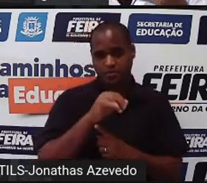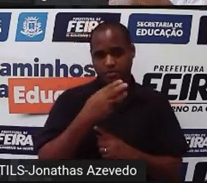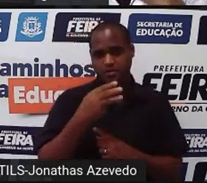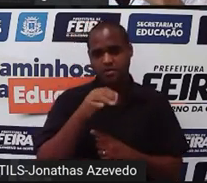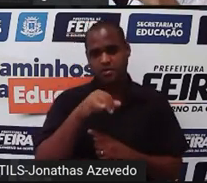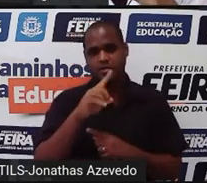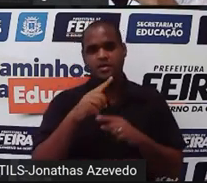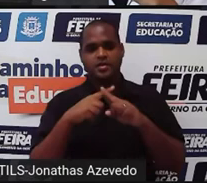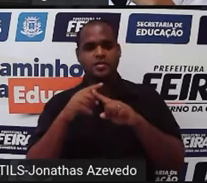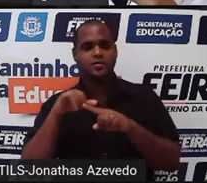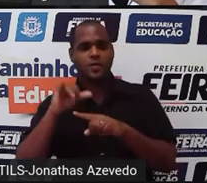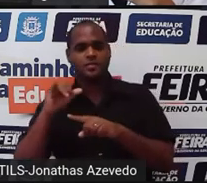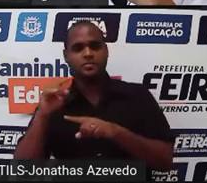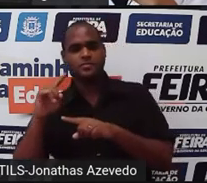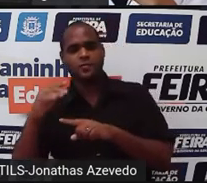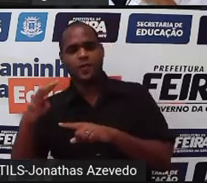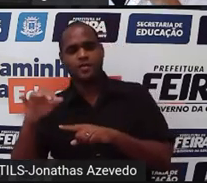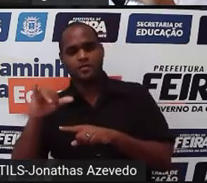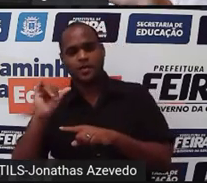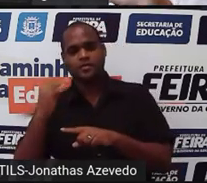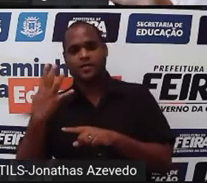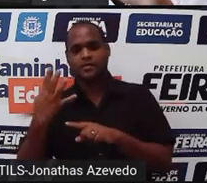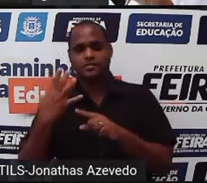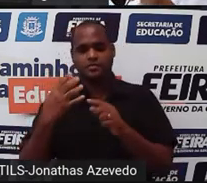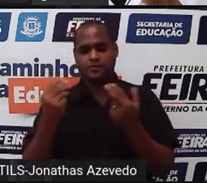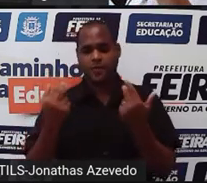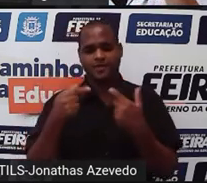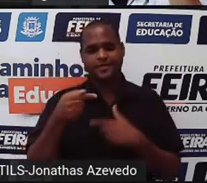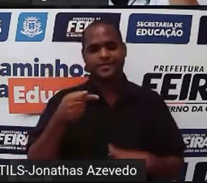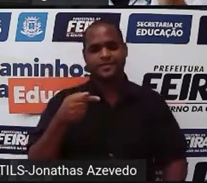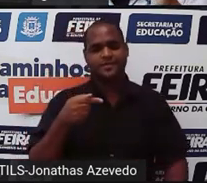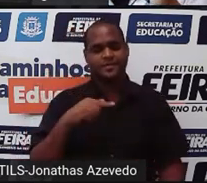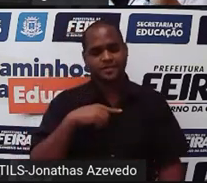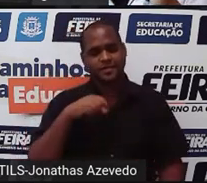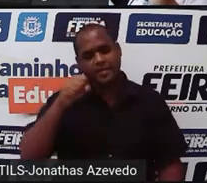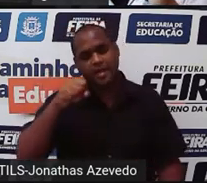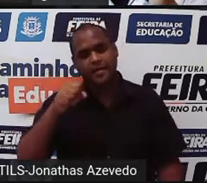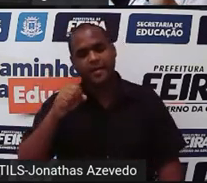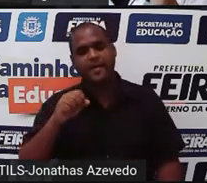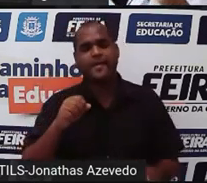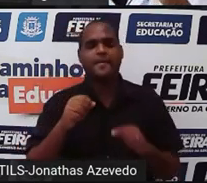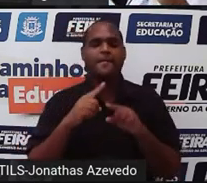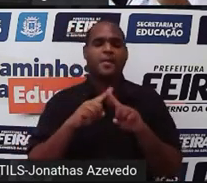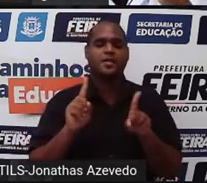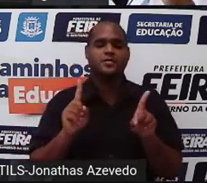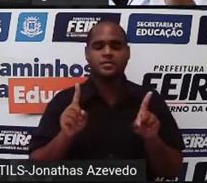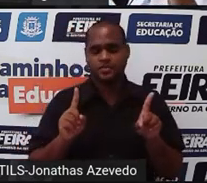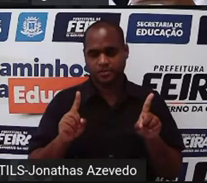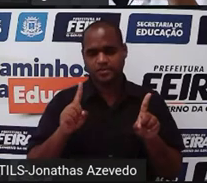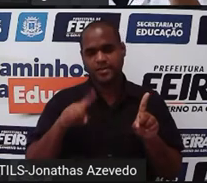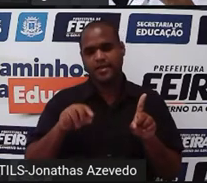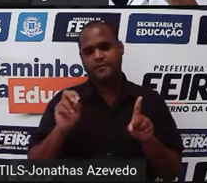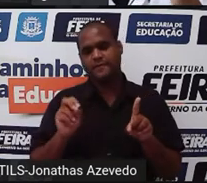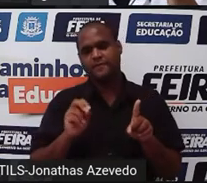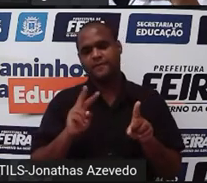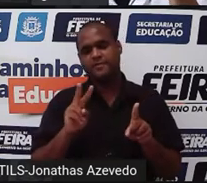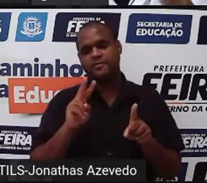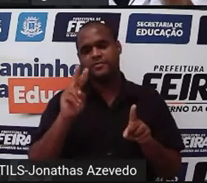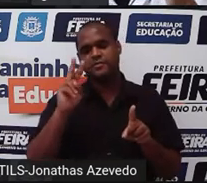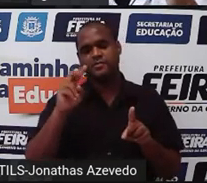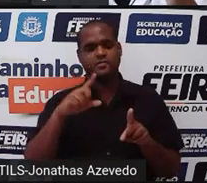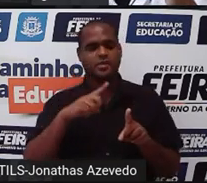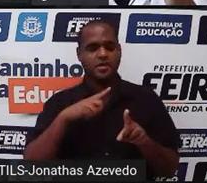3 mais 4 é igual a 7 beleza. mas esses valores que eu estou ali